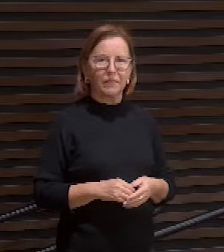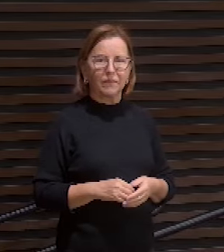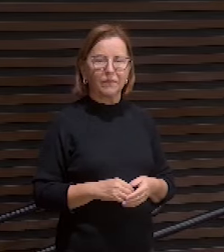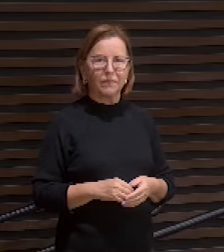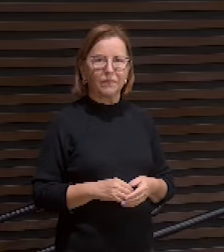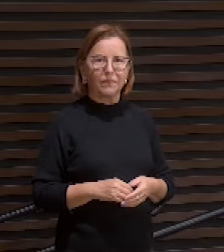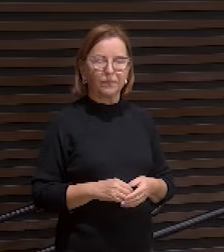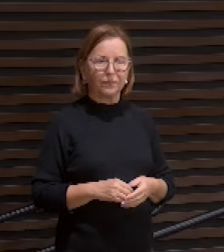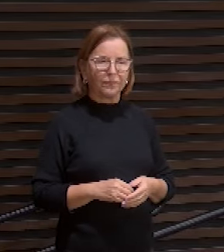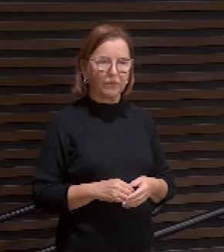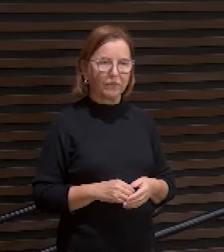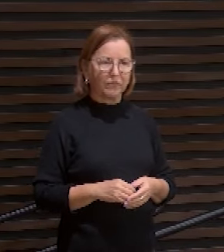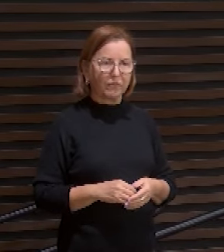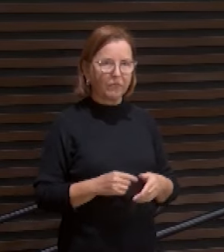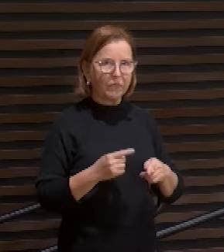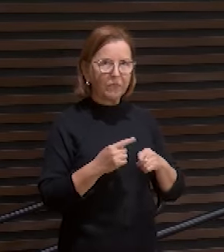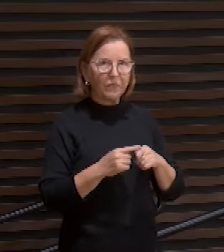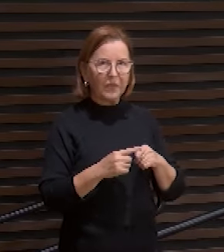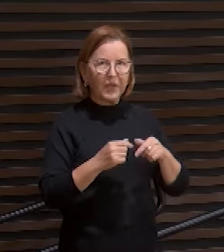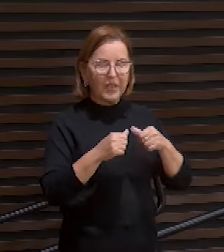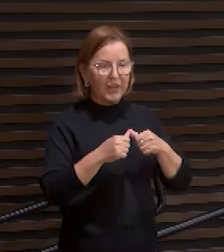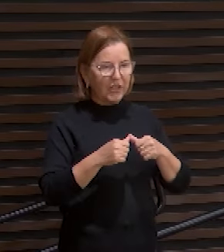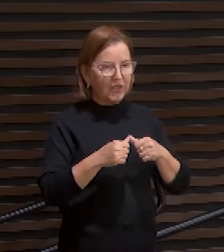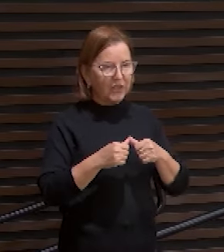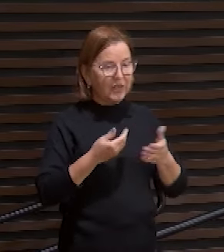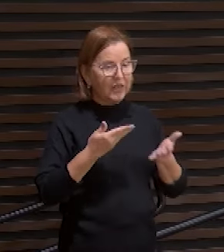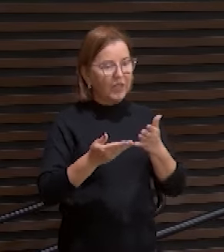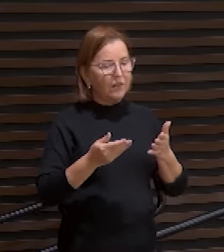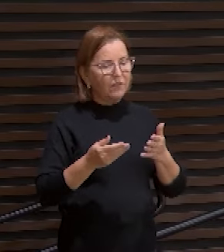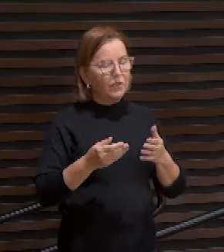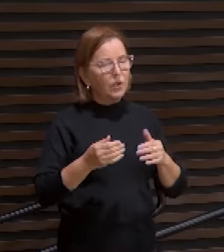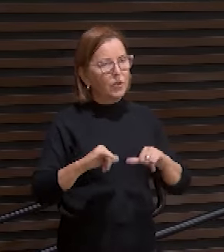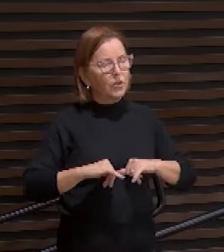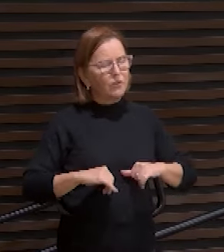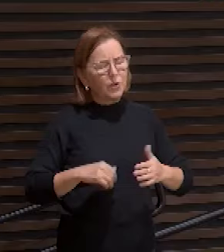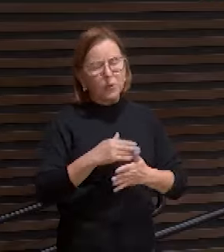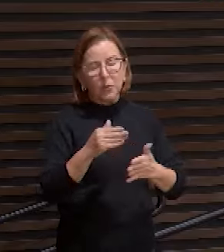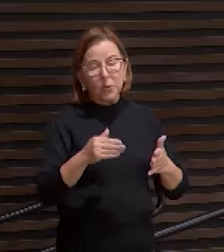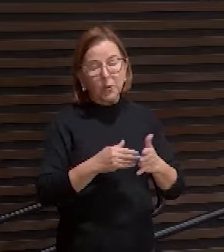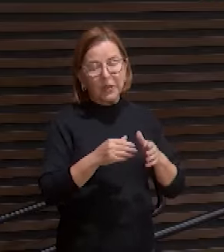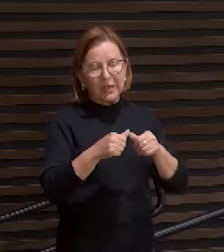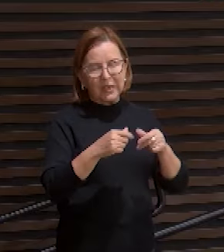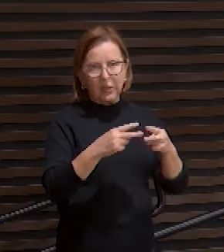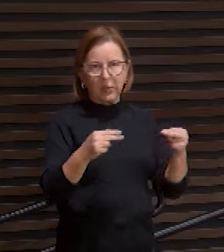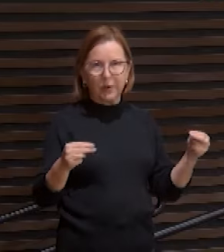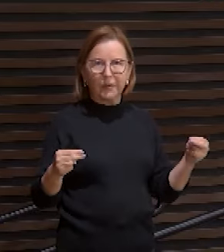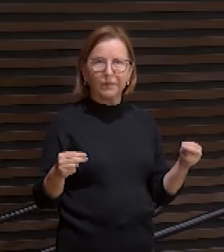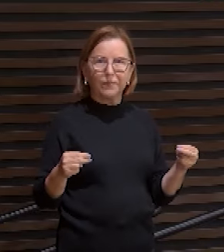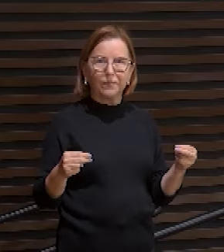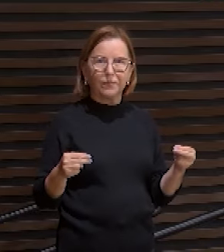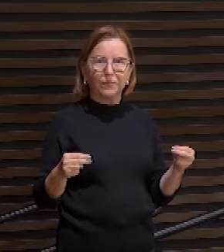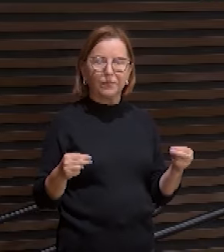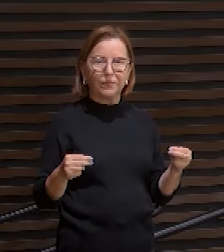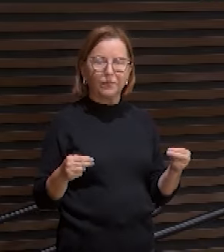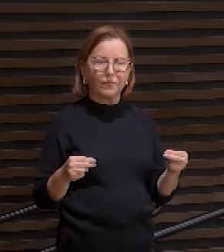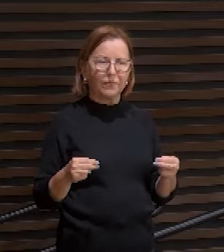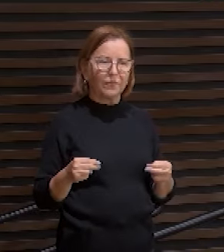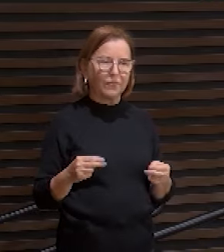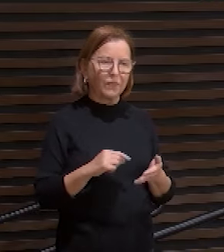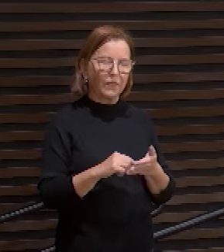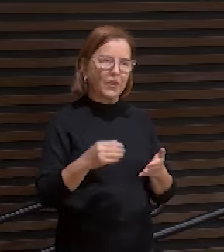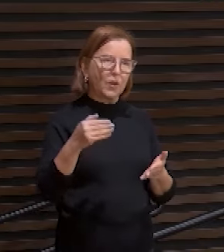Por que este servo sofreu todas essas coisas? Versículo 4 até o 6.